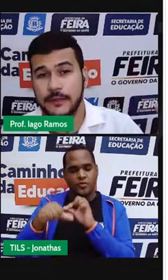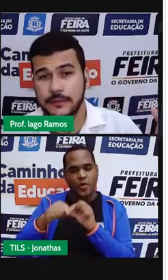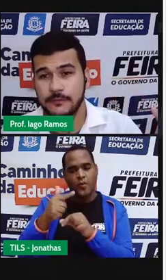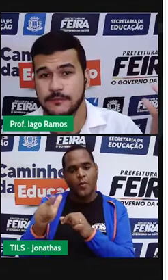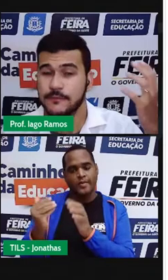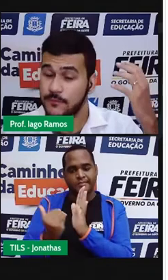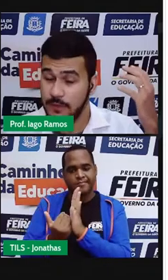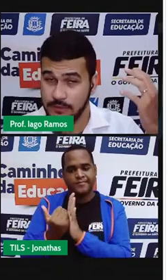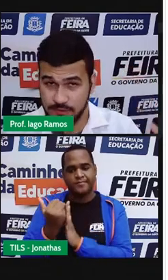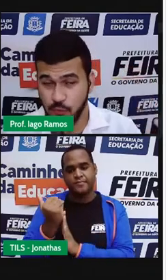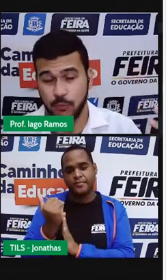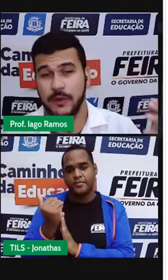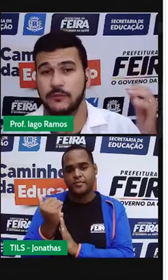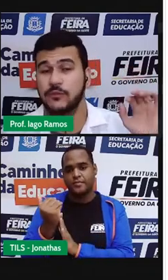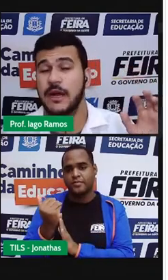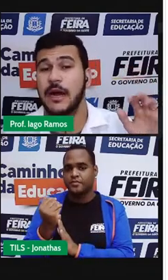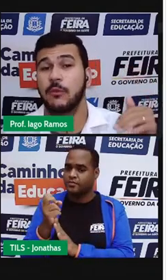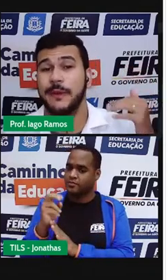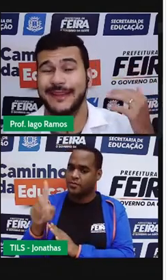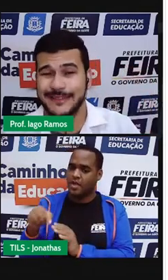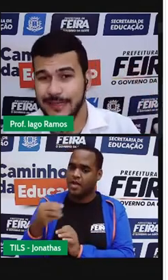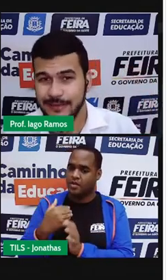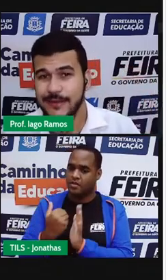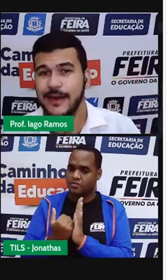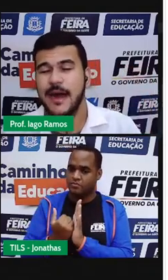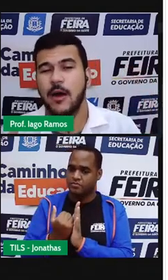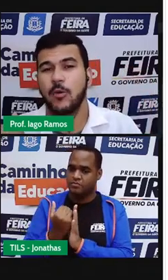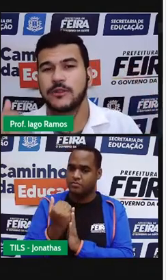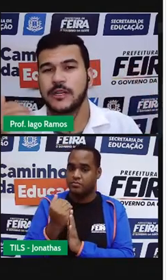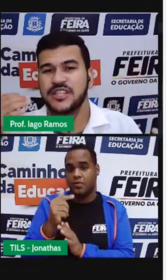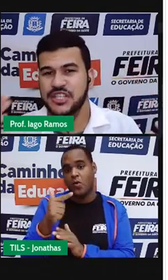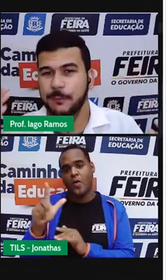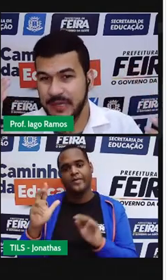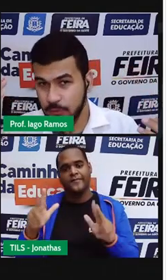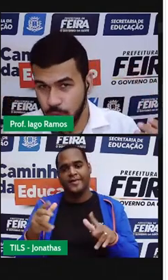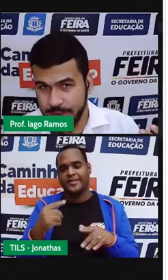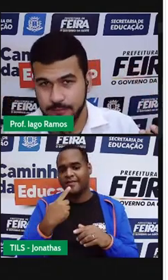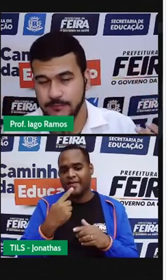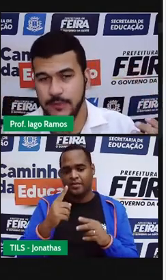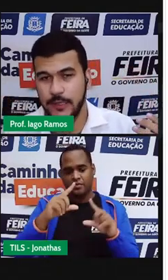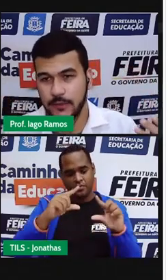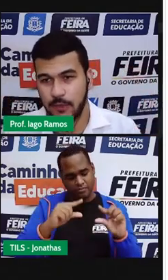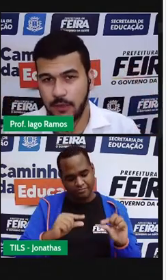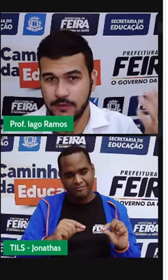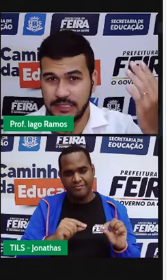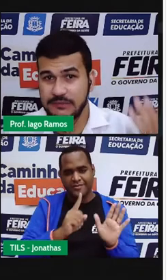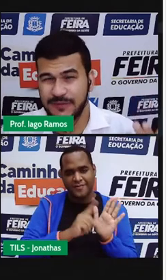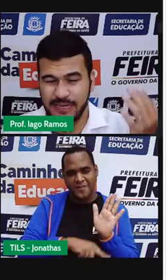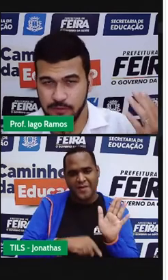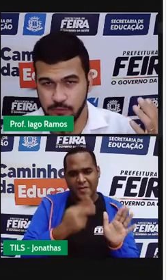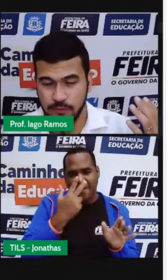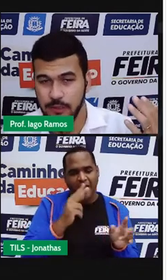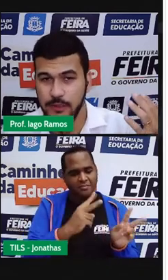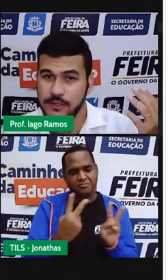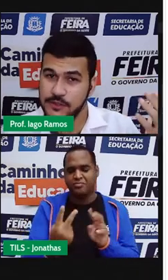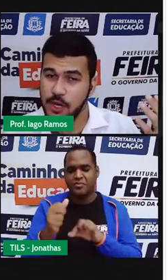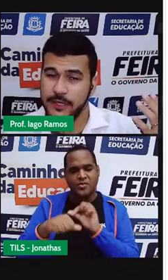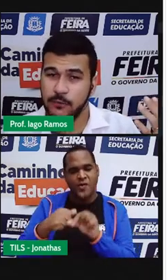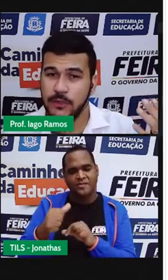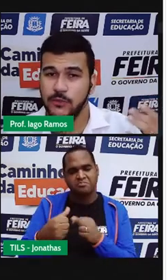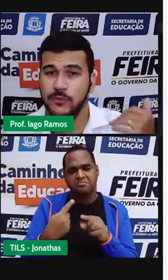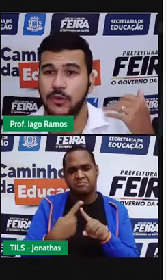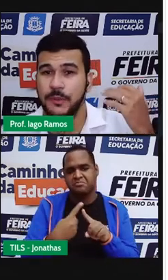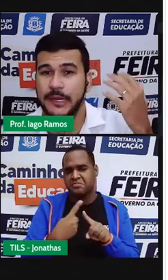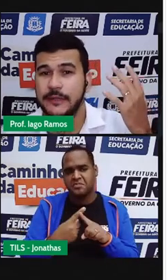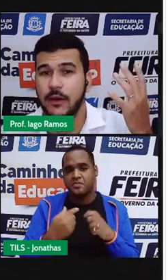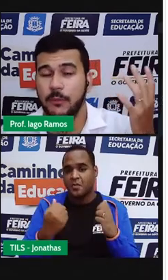aumenta, desculpa, uma aumenta, a outra diminui, né? Ó, inverso. Só